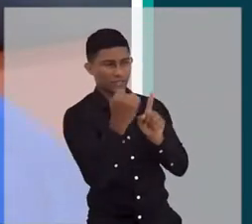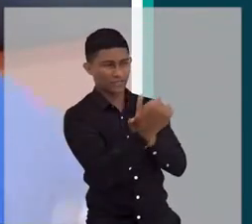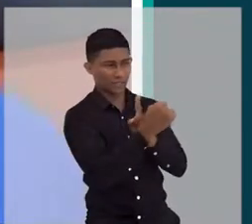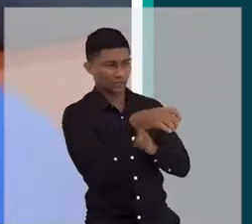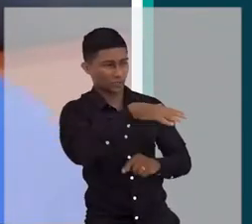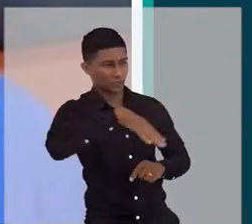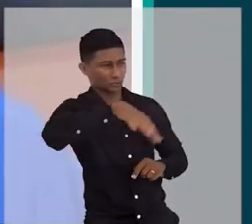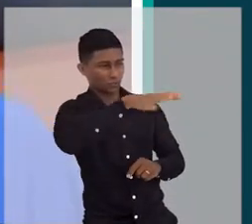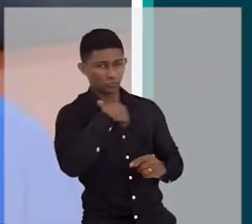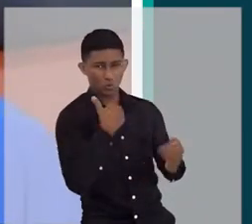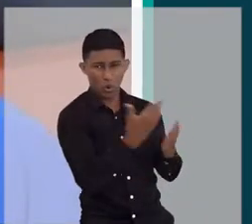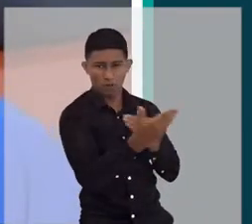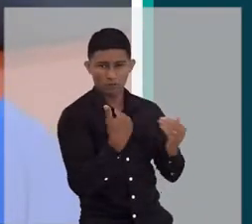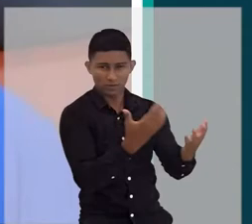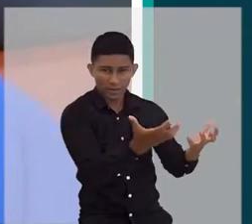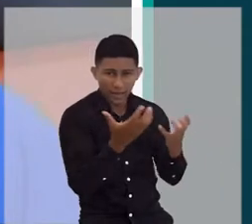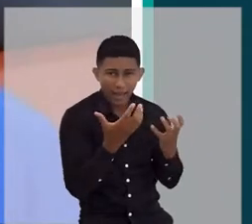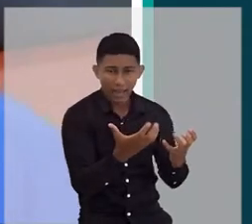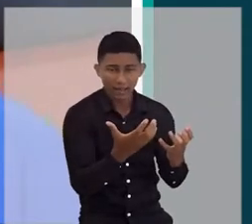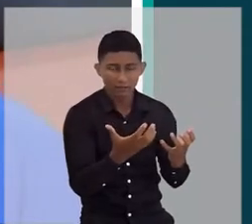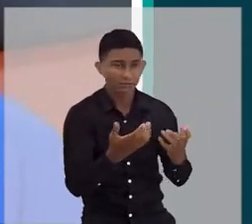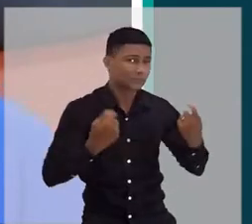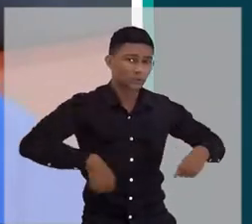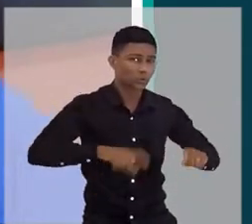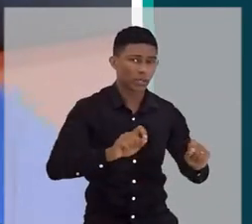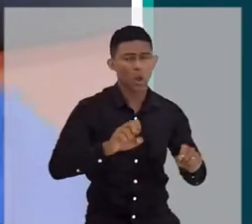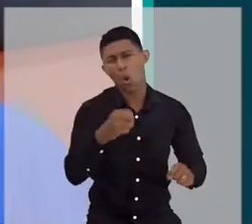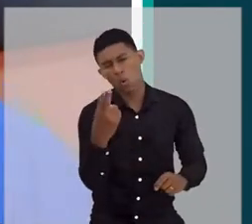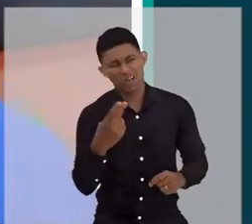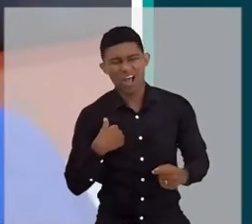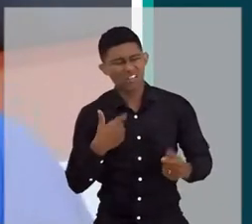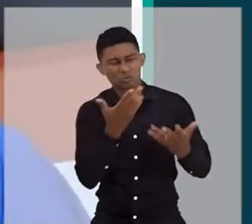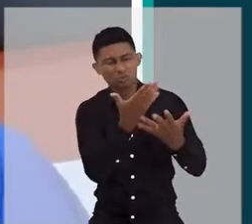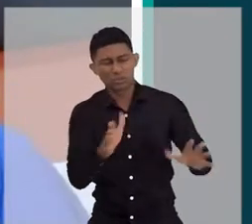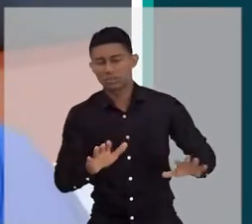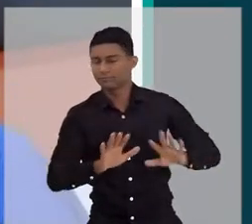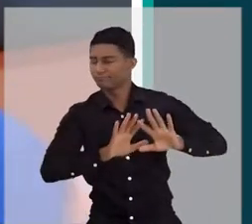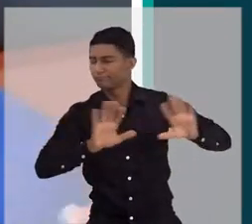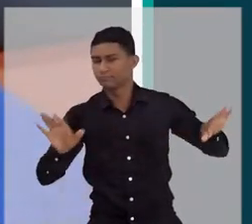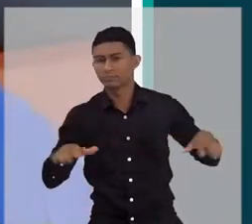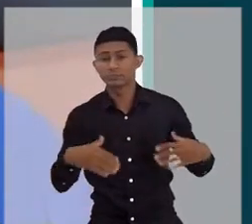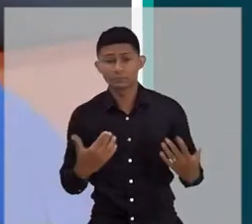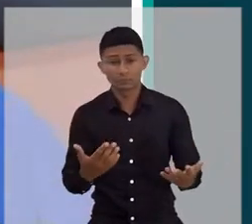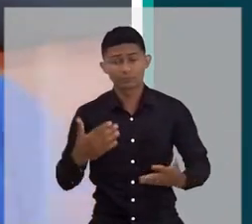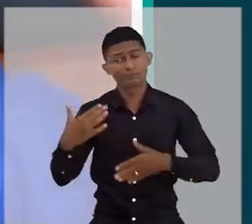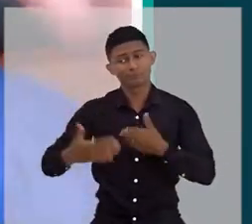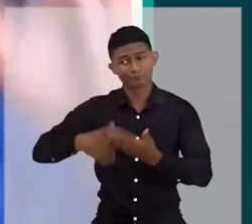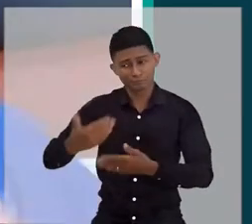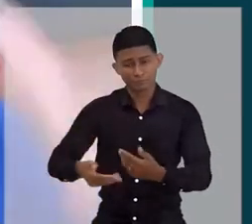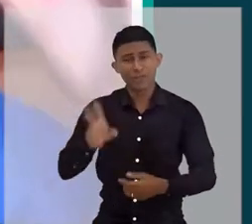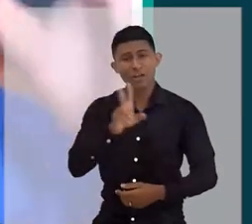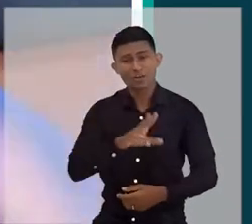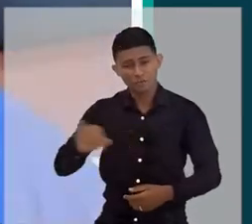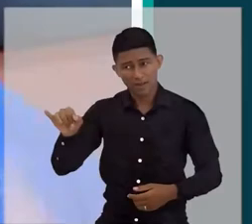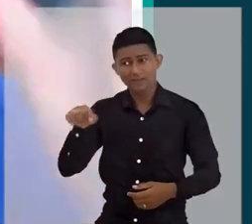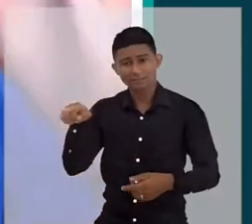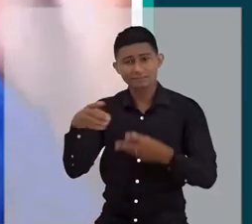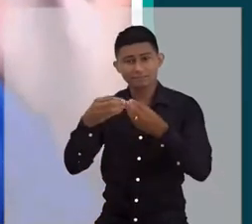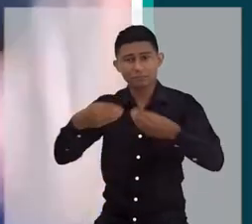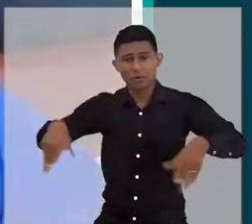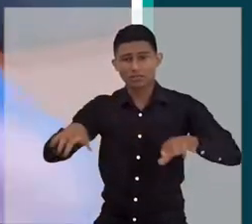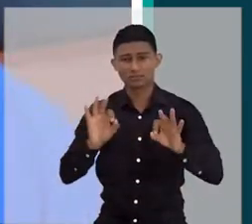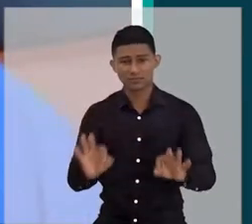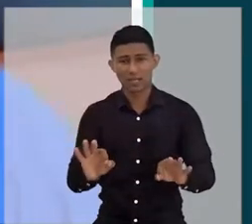questão é, quer conversar com a sociedade? Qual é o preço que eu quero pagar? Ou não quero e está tudo bem e só que assuma